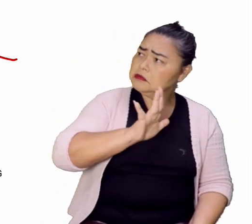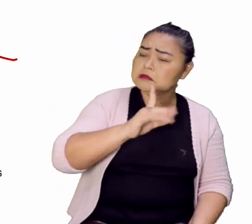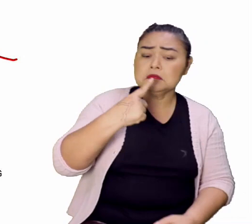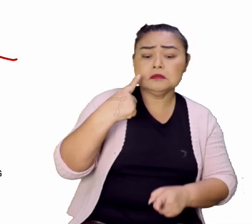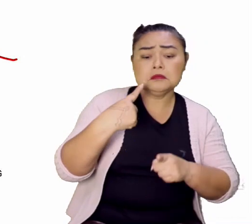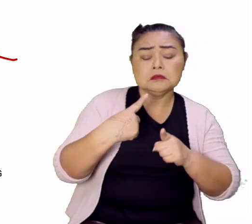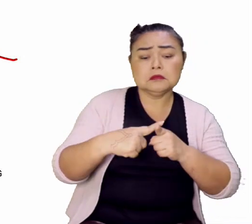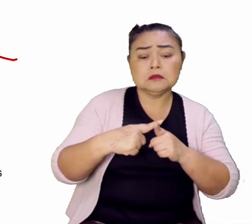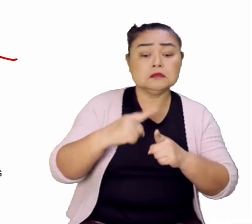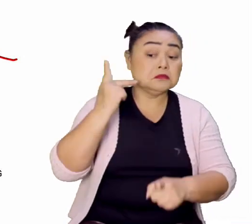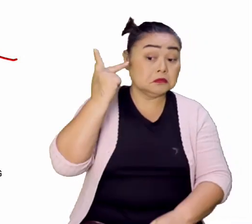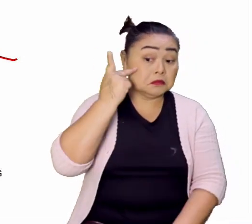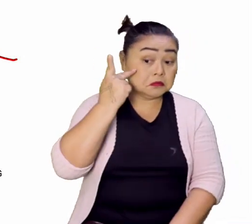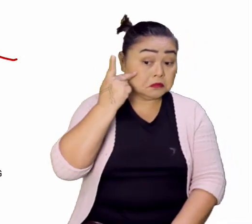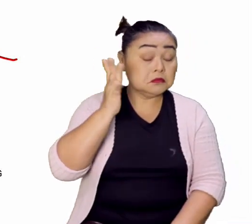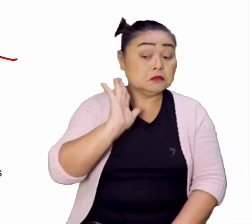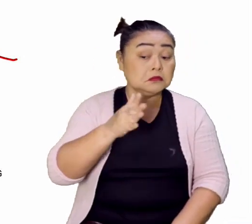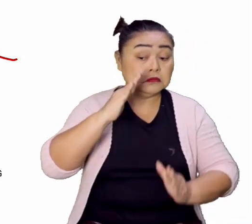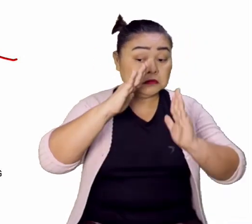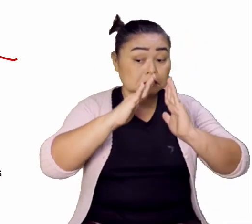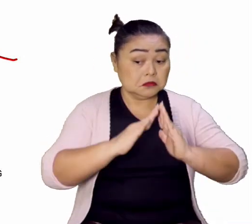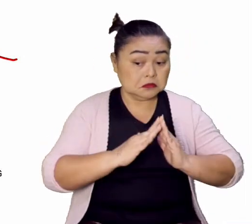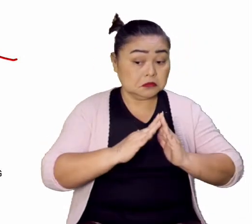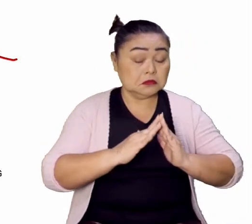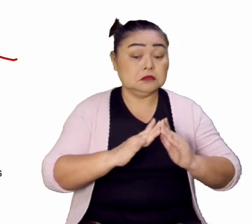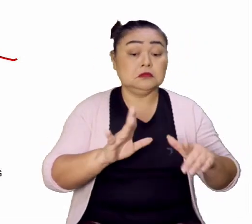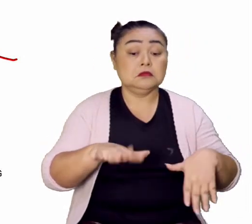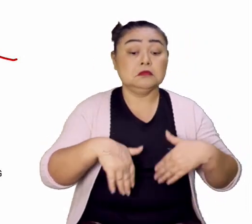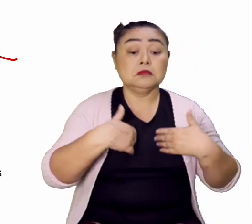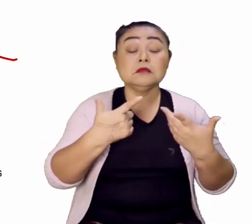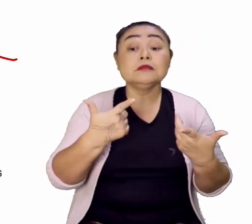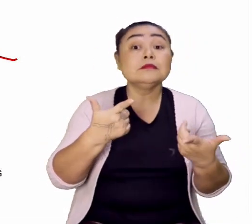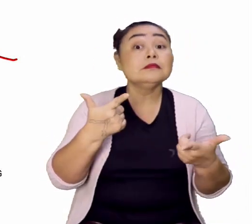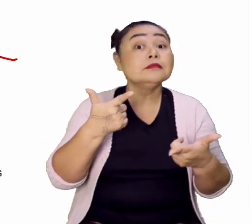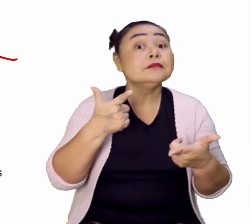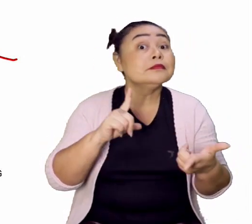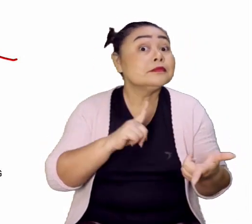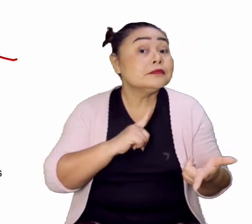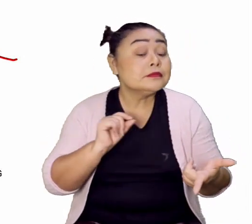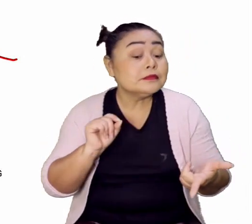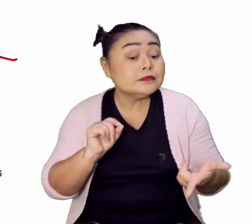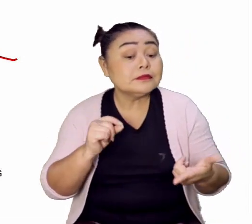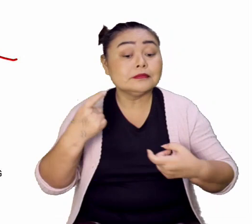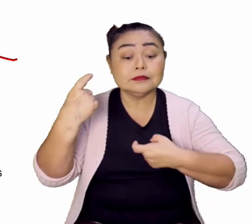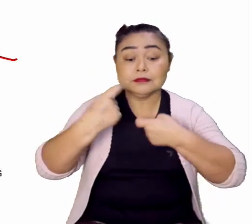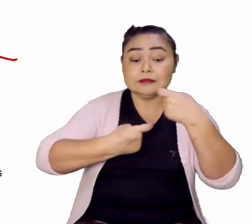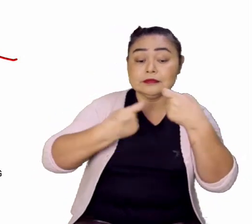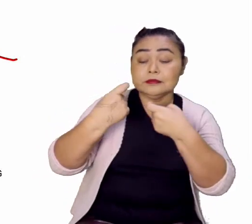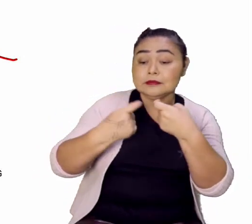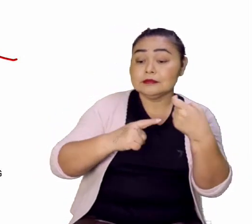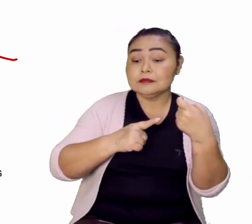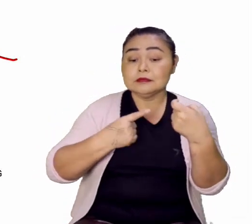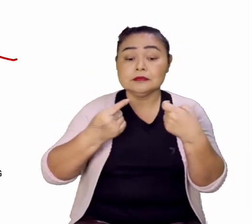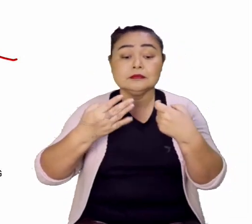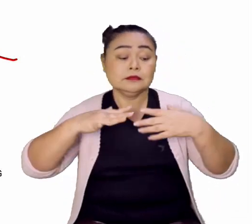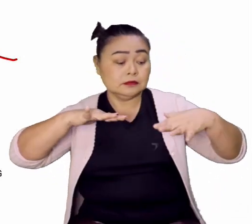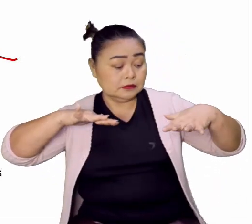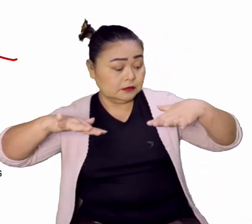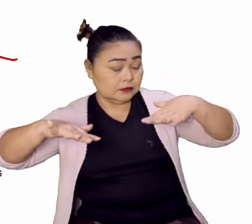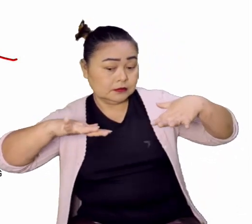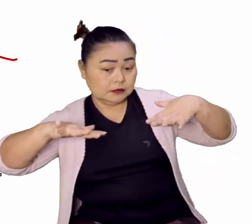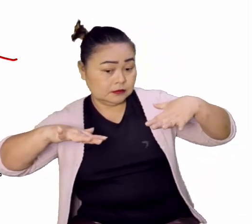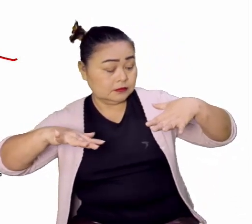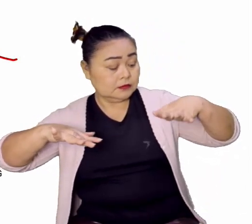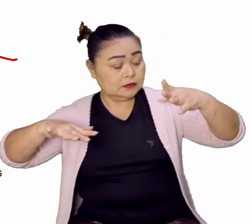os paulistas. E isso vai acarretar o quê? A Guerra dos Emboabas. A Guerra dos Emboabas, que é de